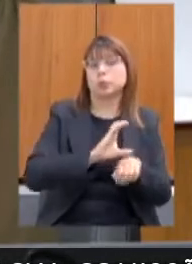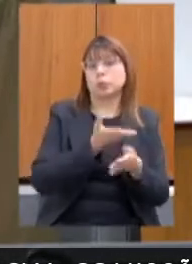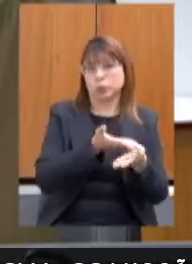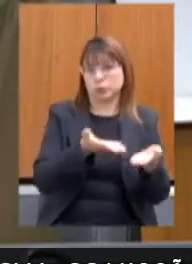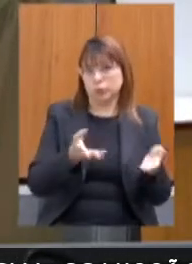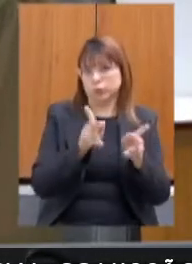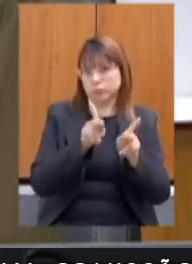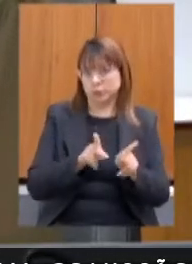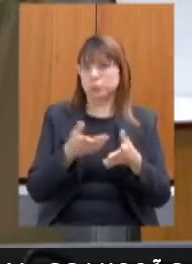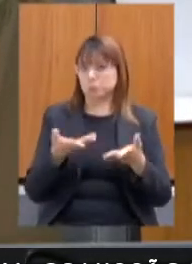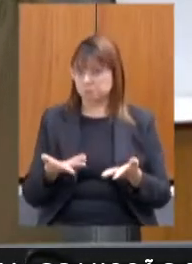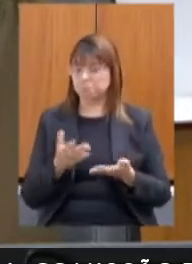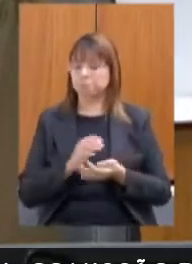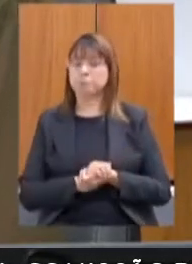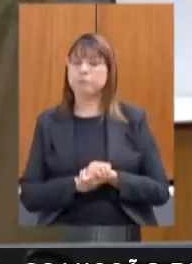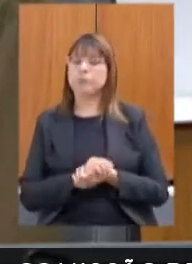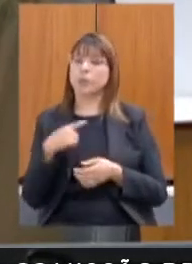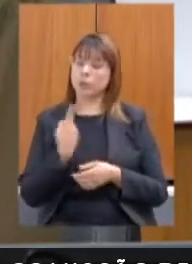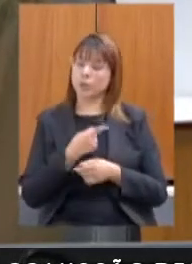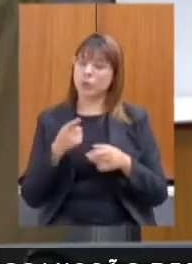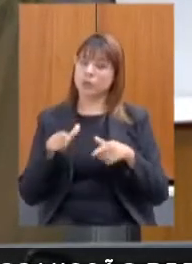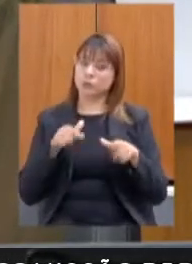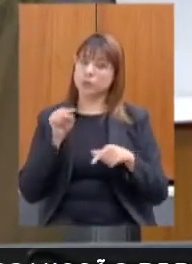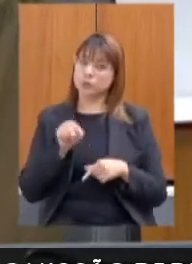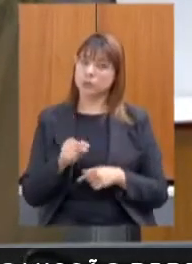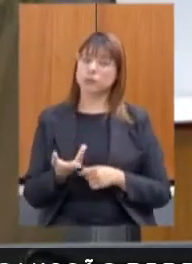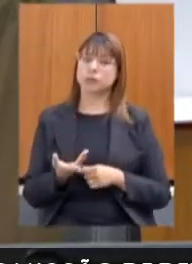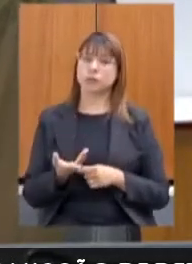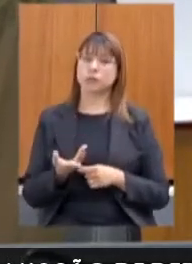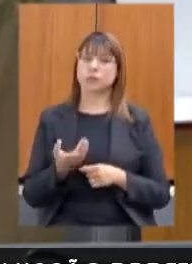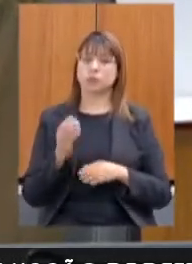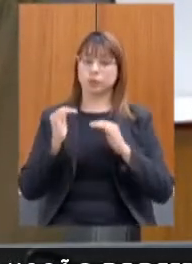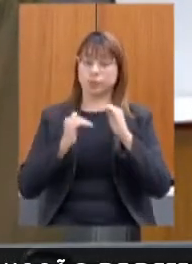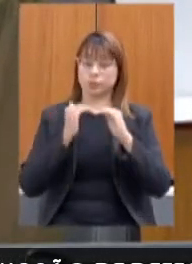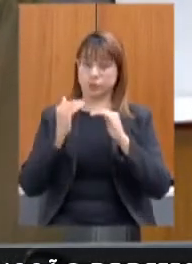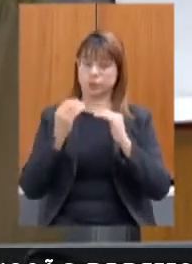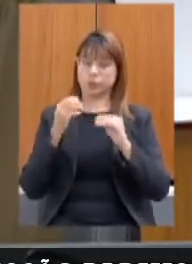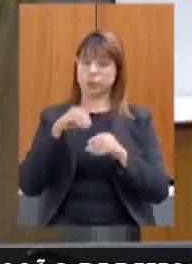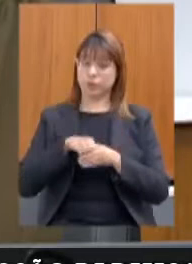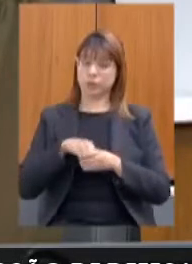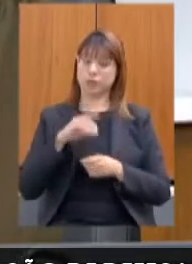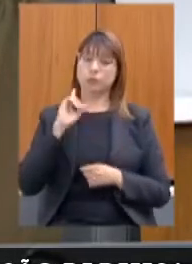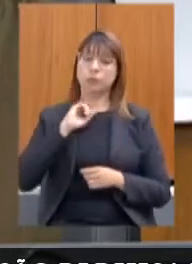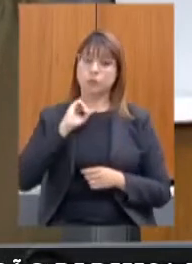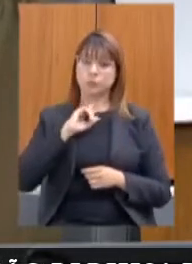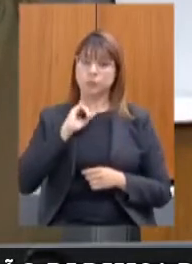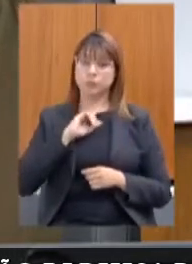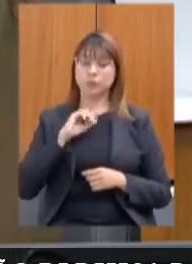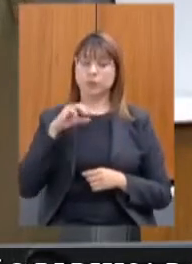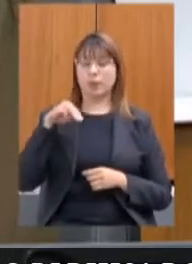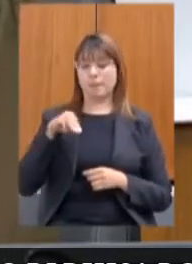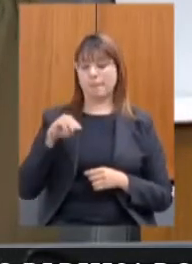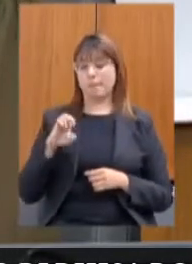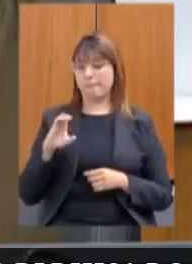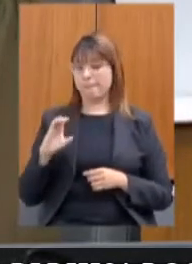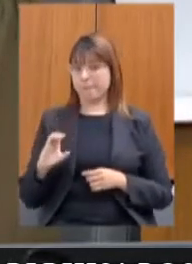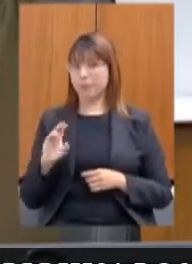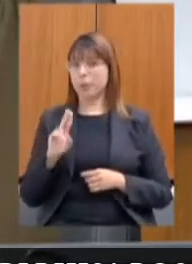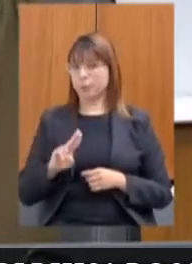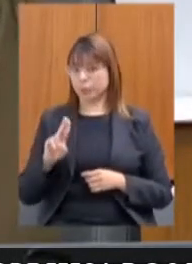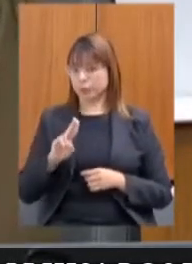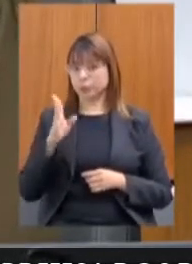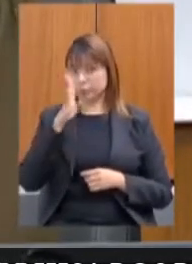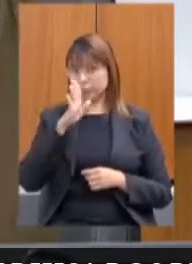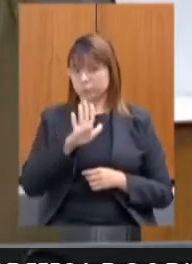Então, isso a gente vem trabalhando e é isso que foi desenvolvido em Minas. O MEC está usando para o